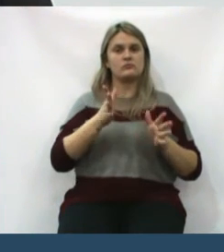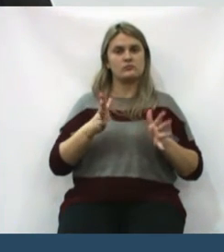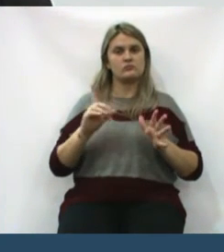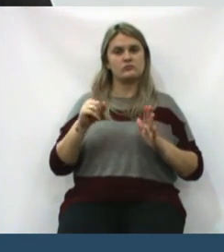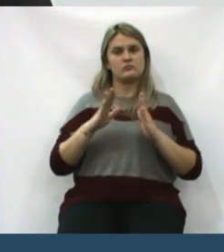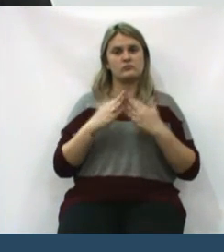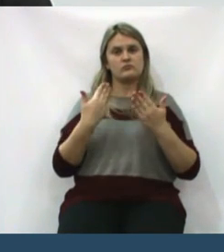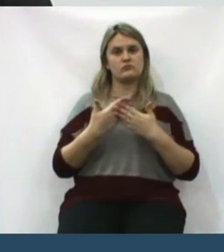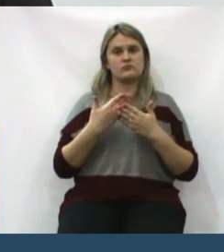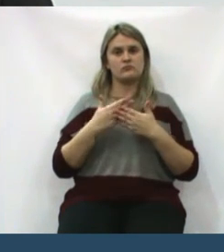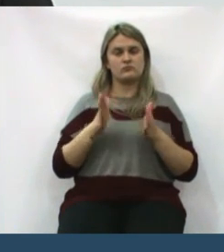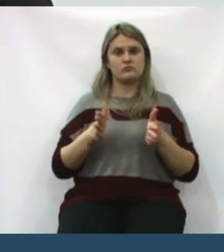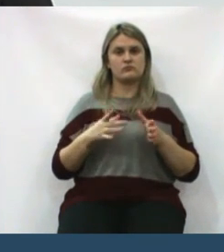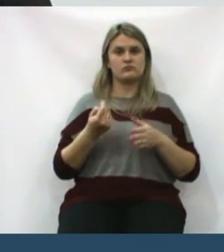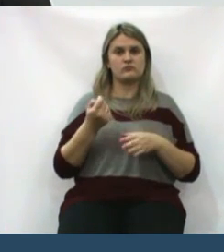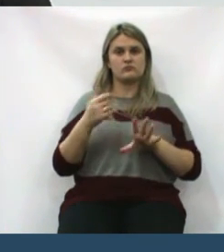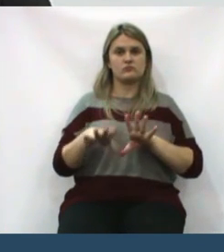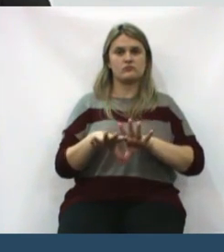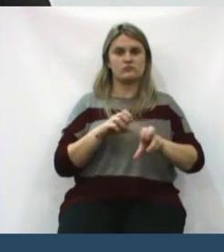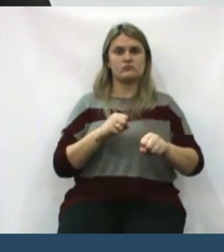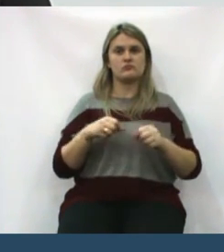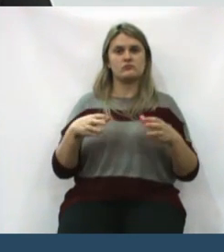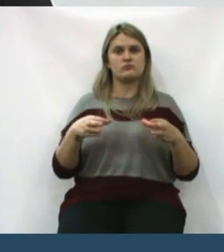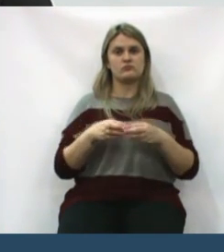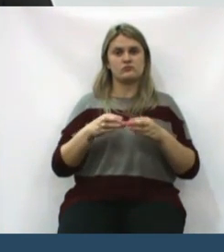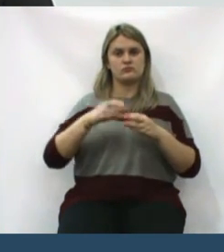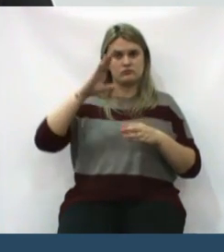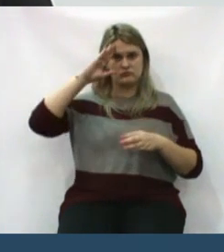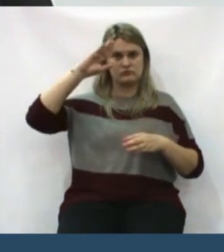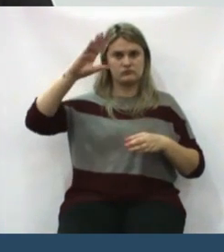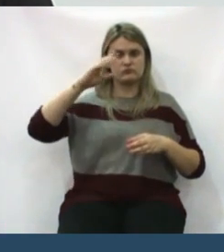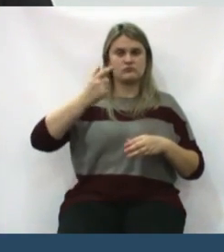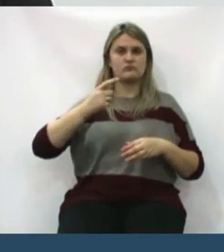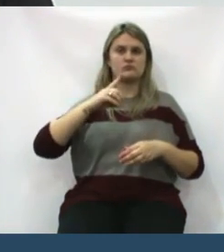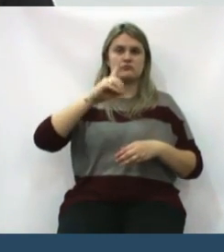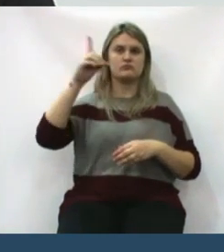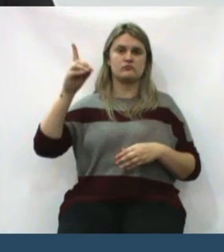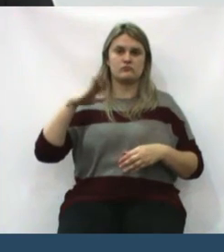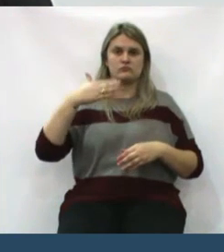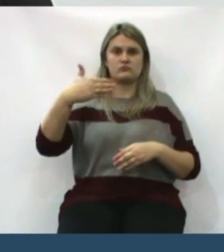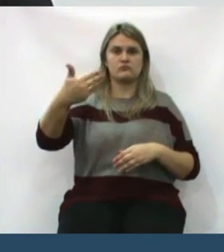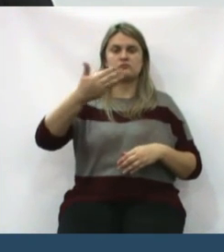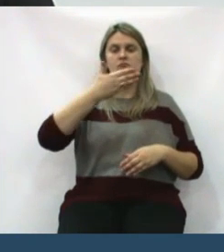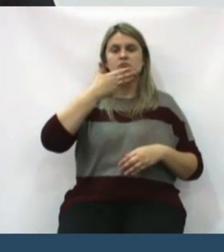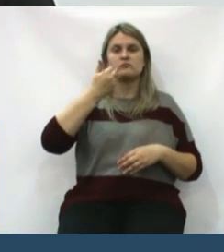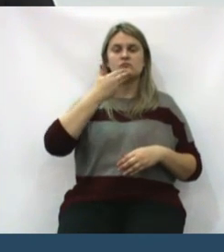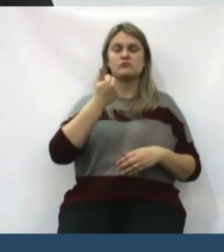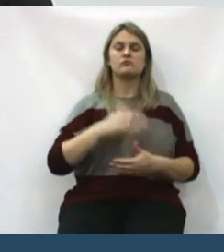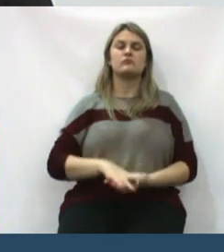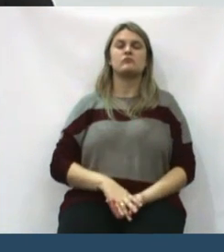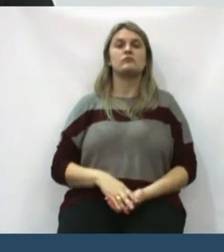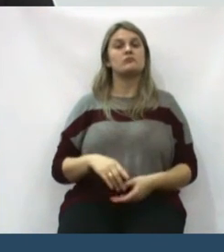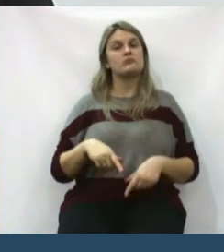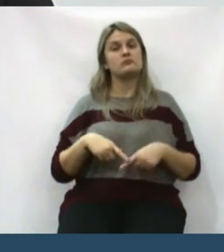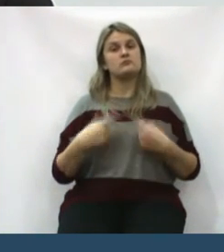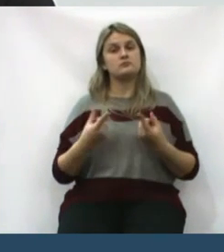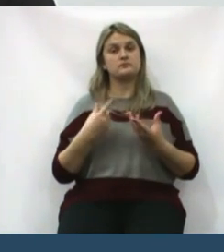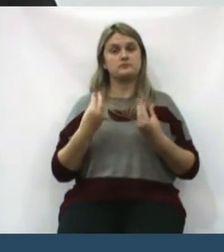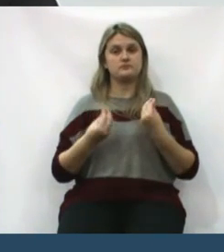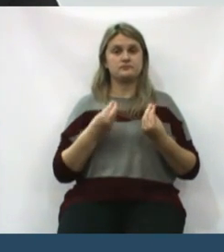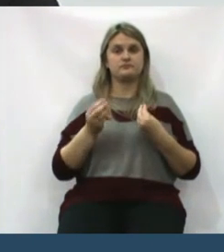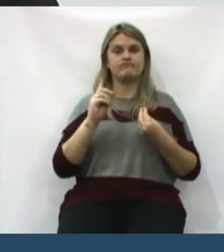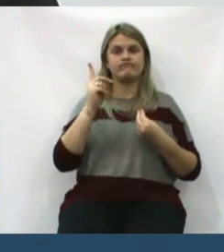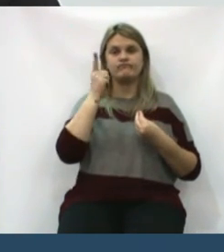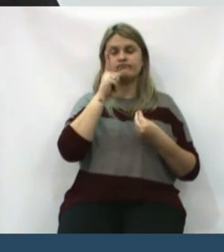Está saindo uma escola aqui, agora já se transformou em batalhão. Eu acho que daqui a uns dias as coisas tendem a dar uma melhorada. Mas enquanto